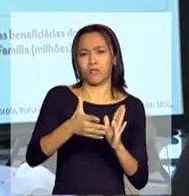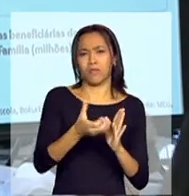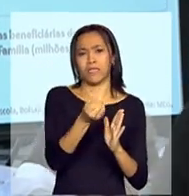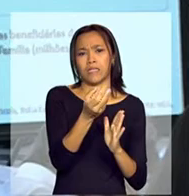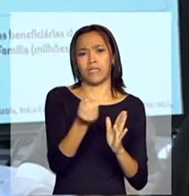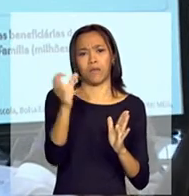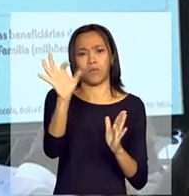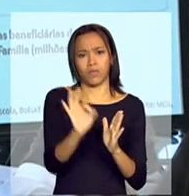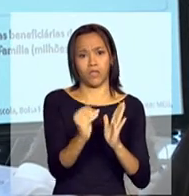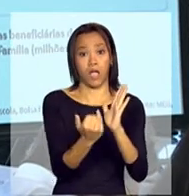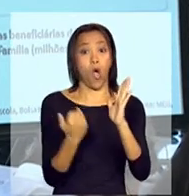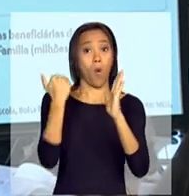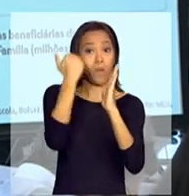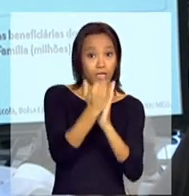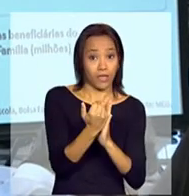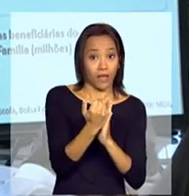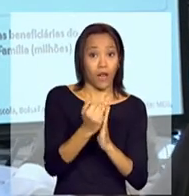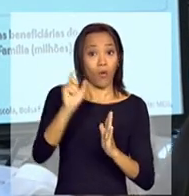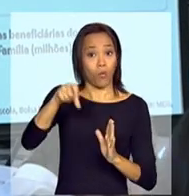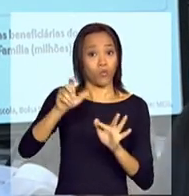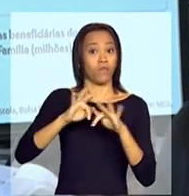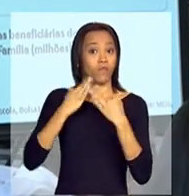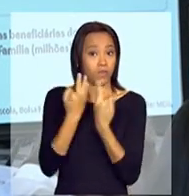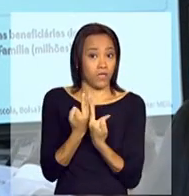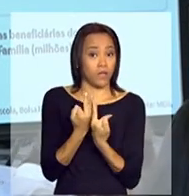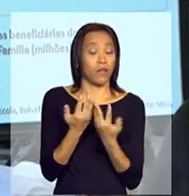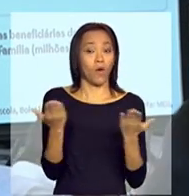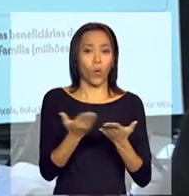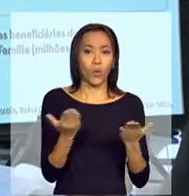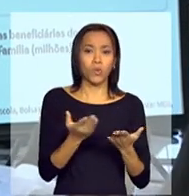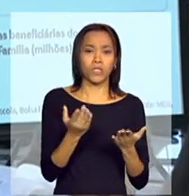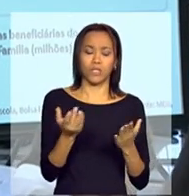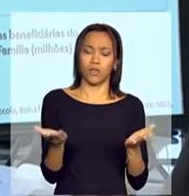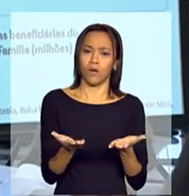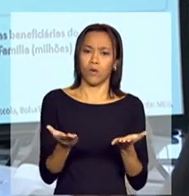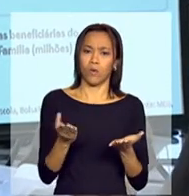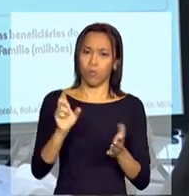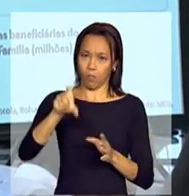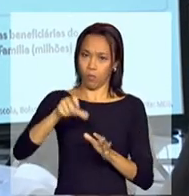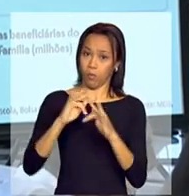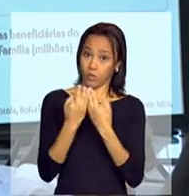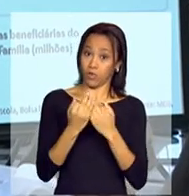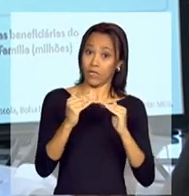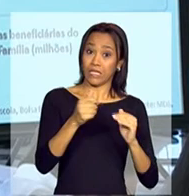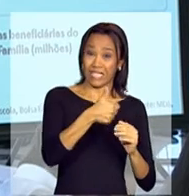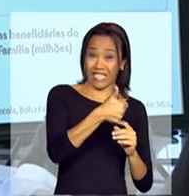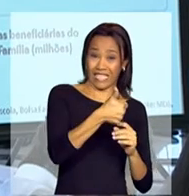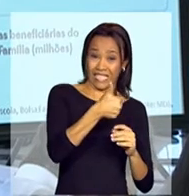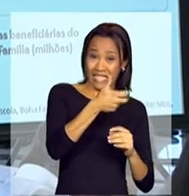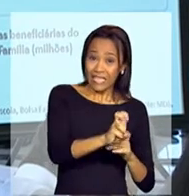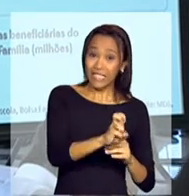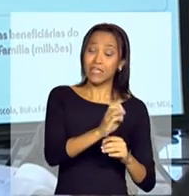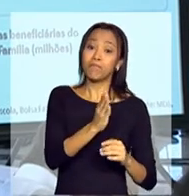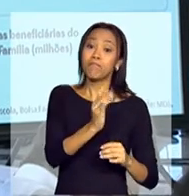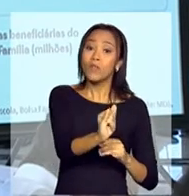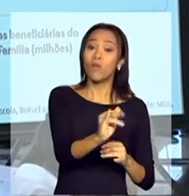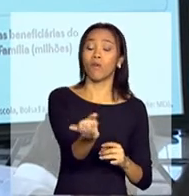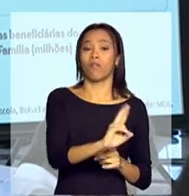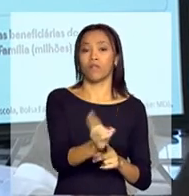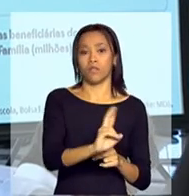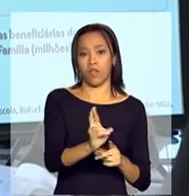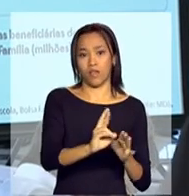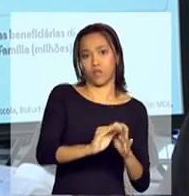% o Bolsa Família. Então, o Bolsa Família sai de um patamar de em torno de 15 bilhões de reais